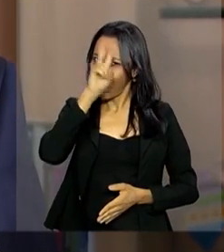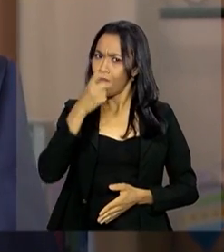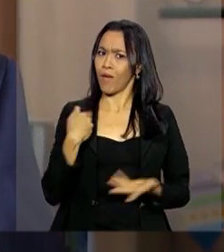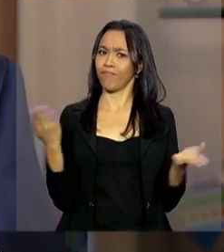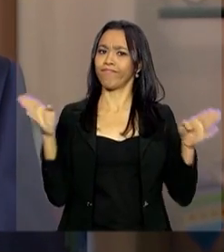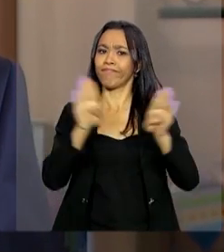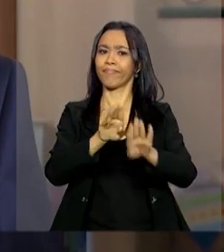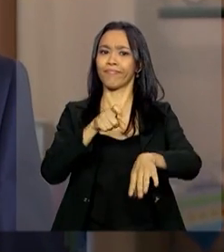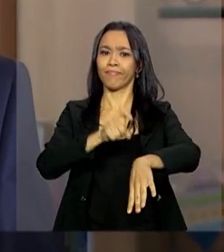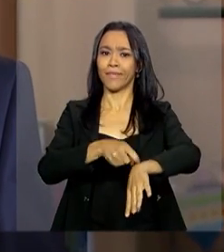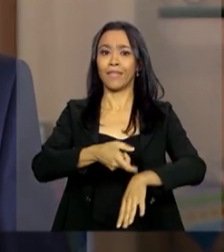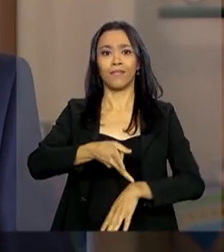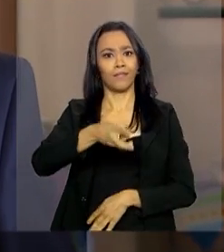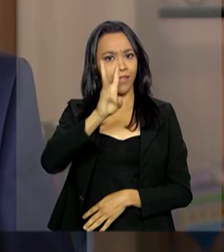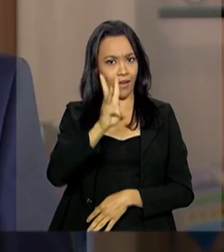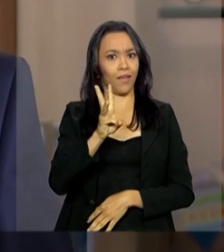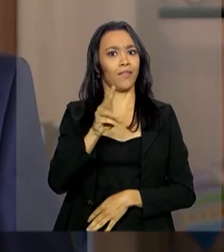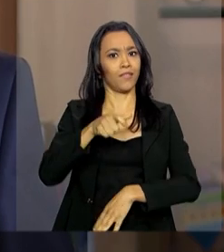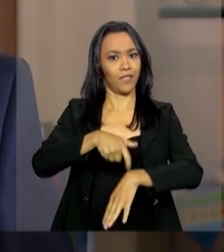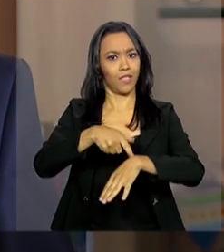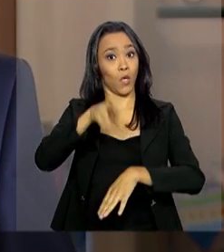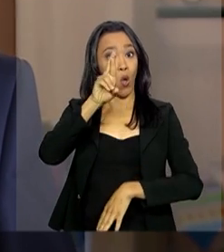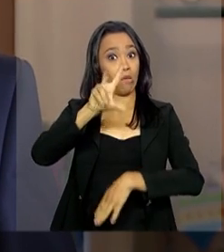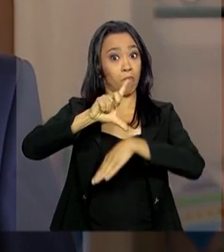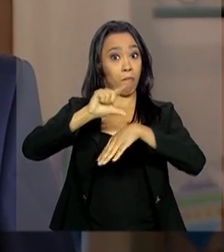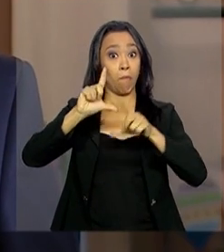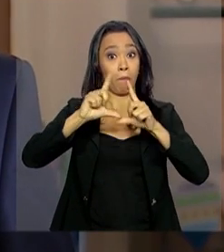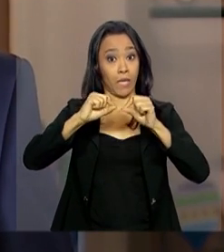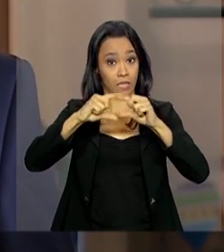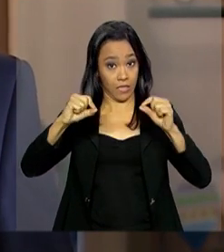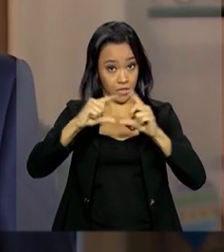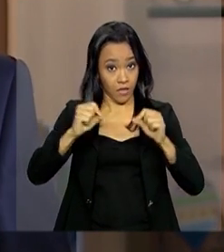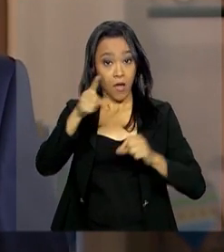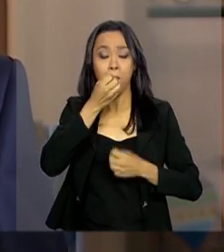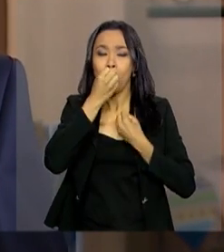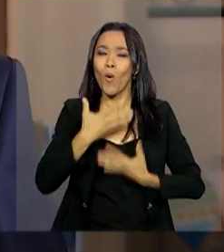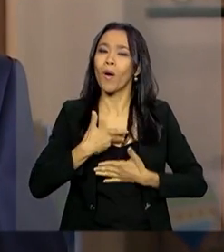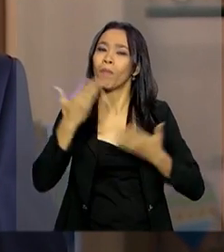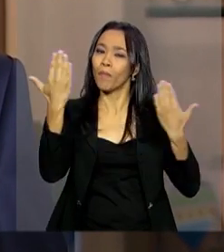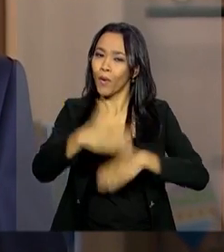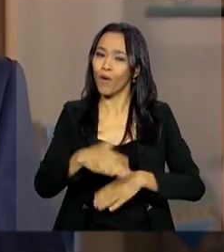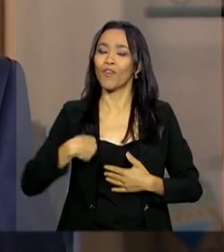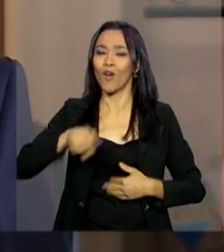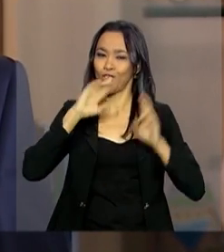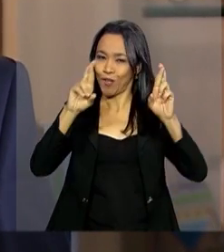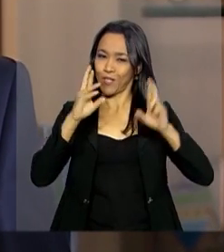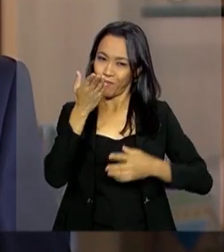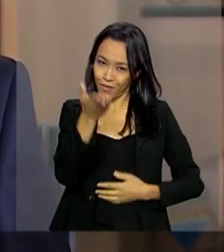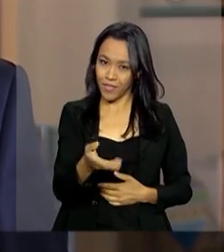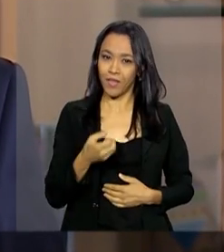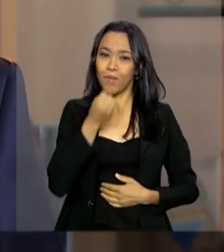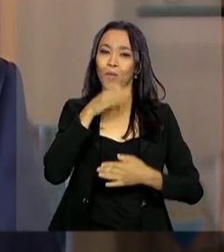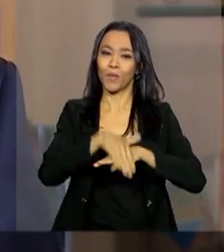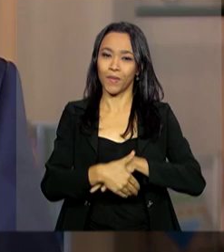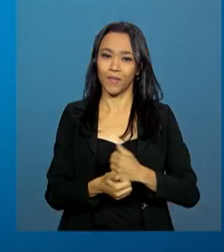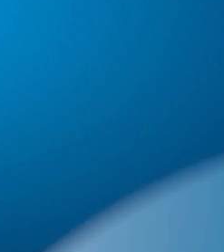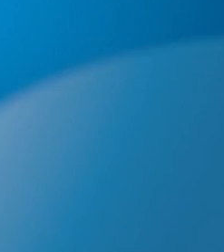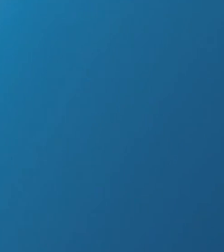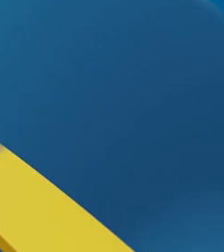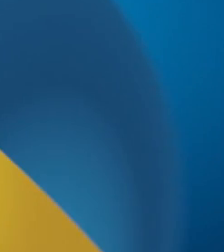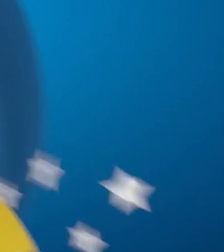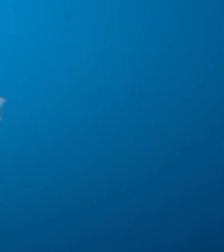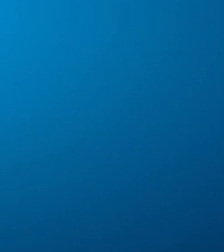portões fecham às 13 horas no horário de Brasília. Faça uma boa prova. Estamos torcendo por você. Boa noite.